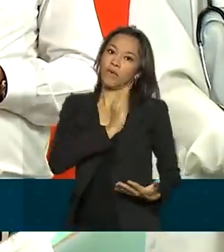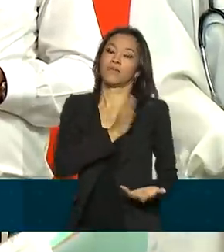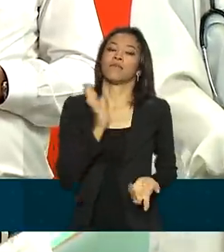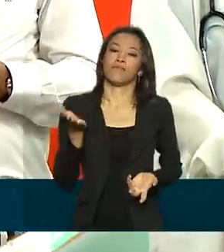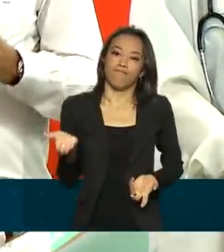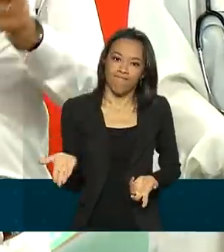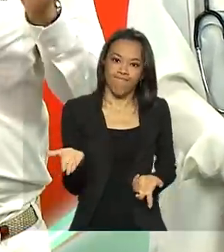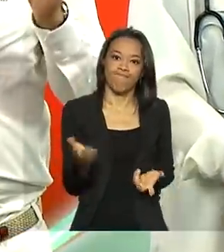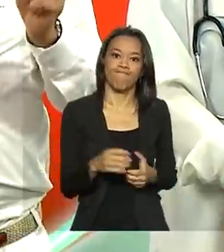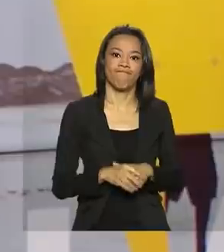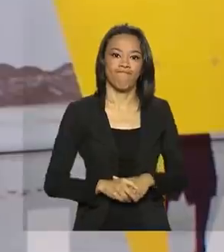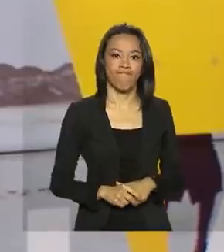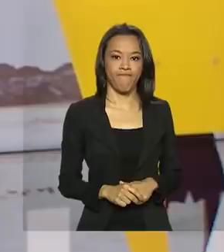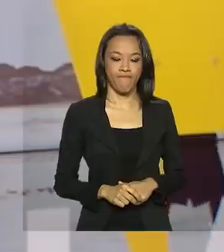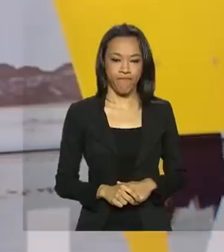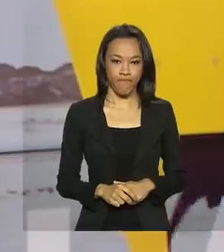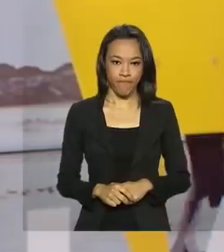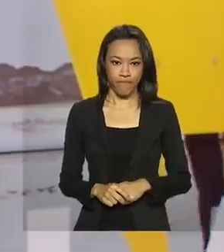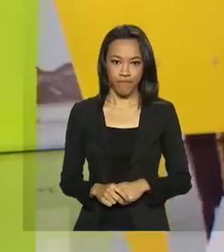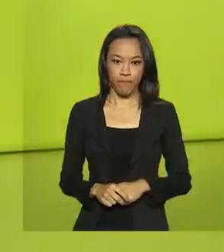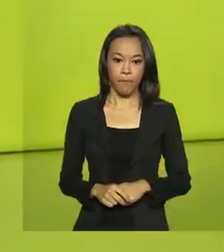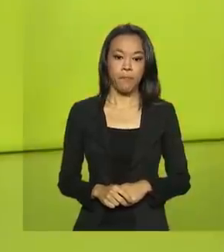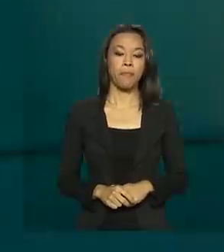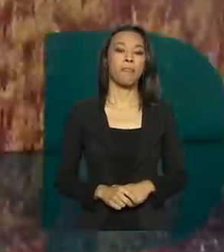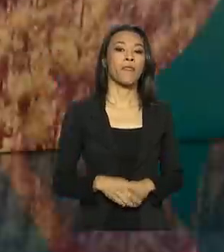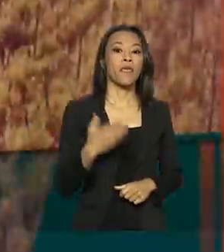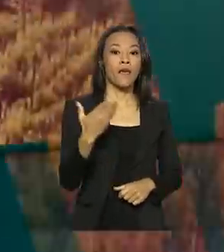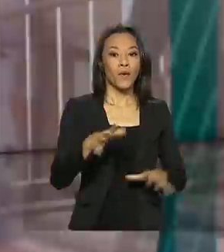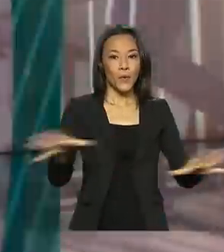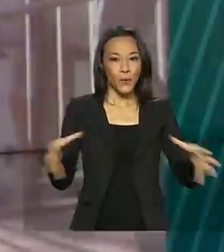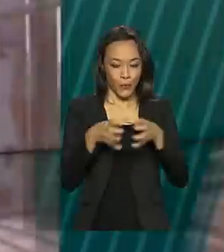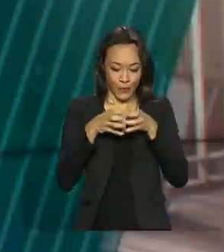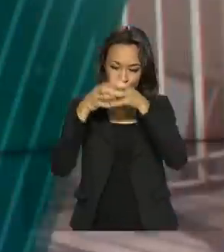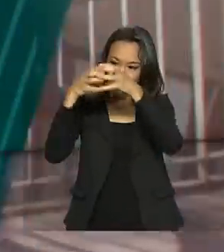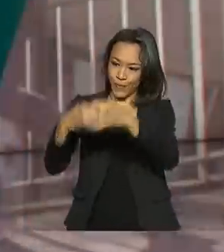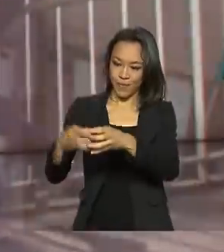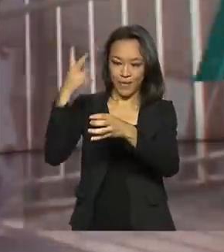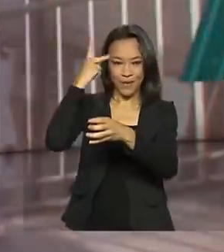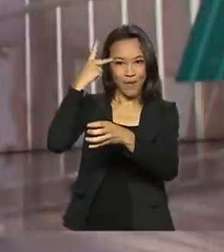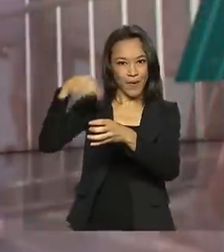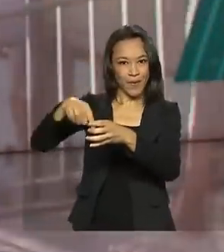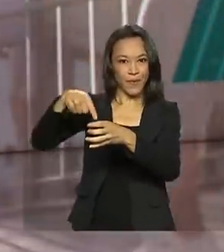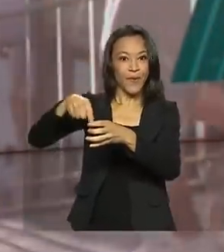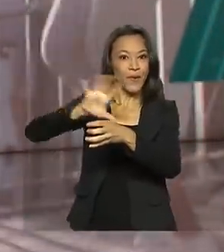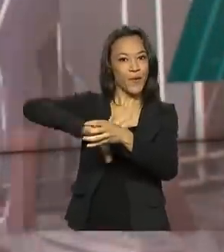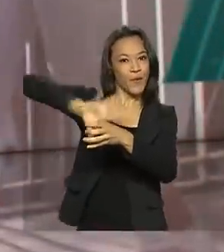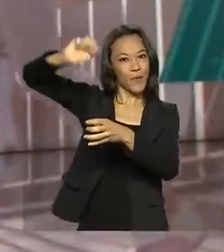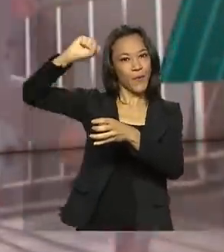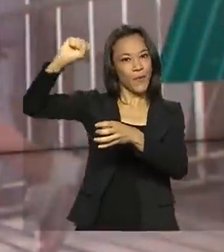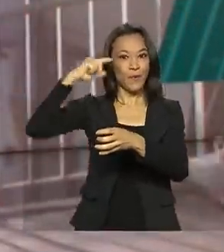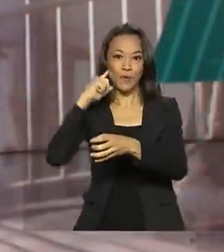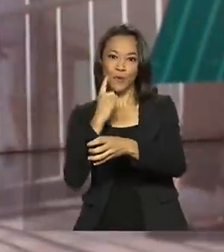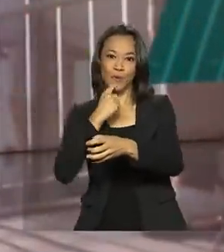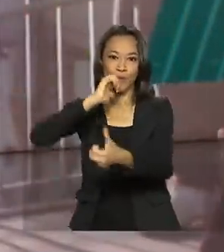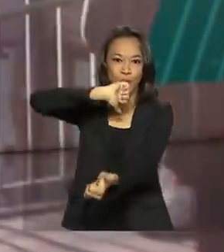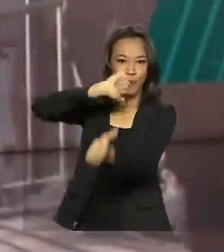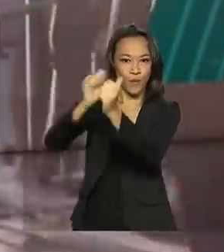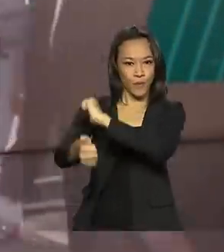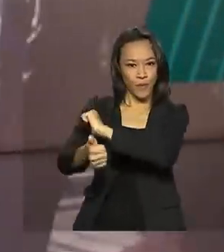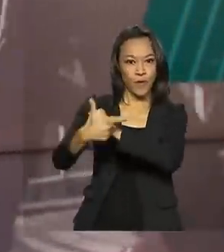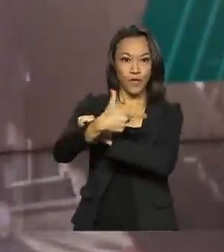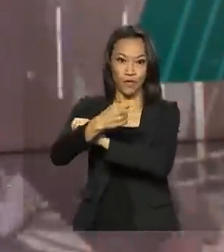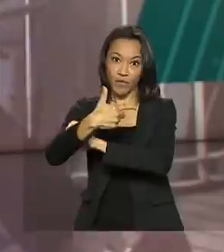mas há décadas. A delegação de São Paulo conquistou o título geral da Surdo Olimpíada Nacional 2021.